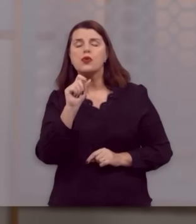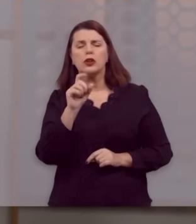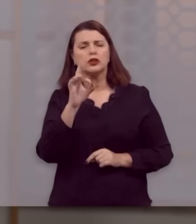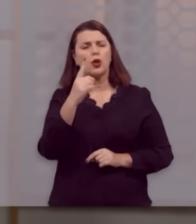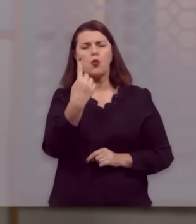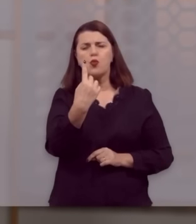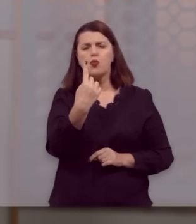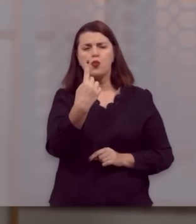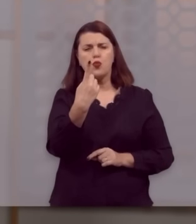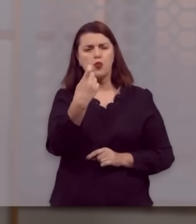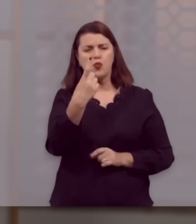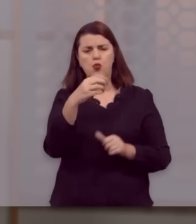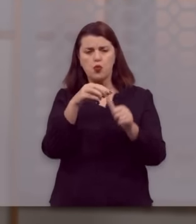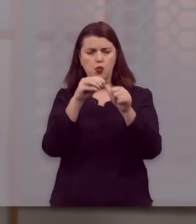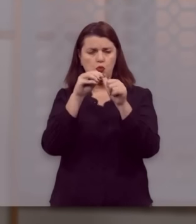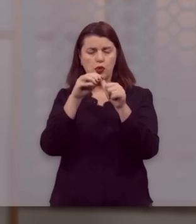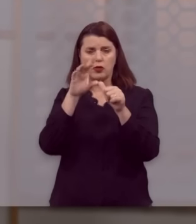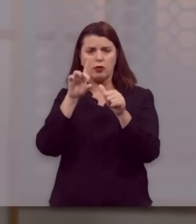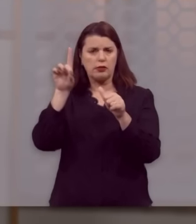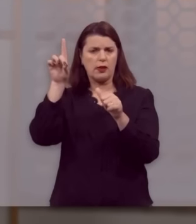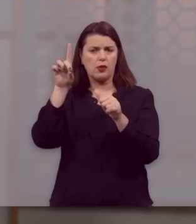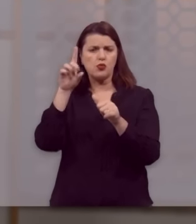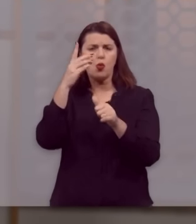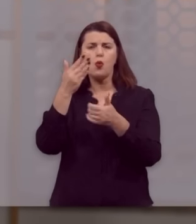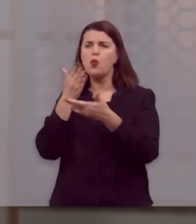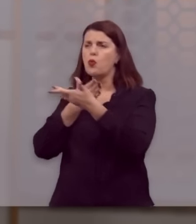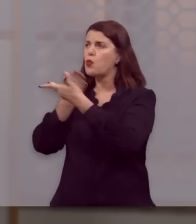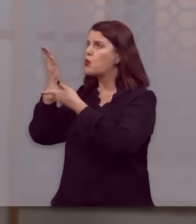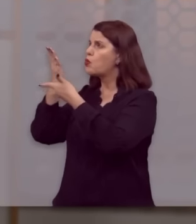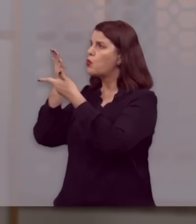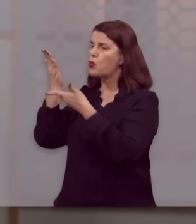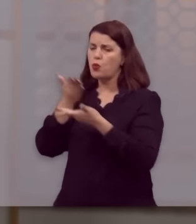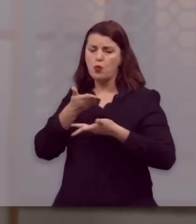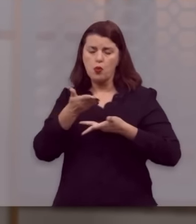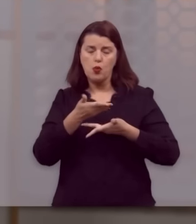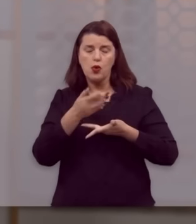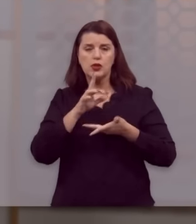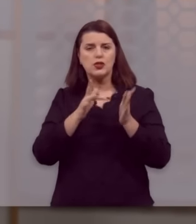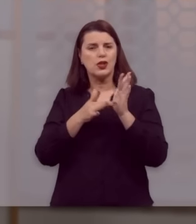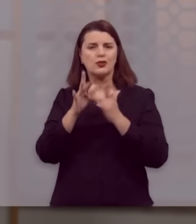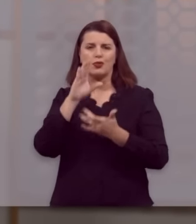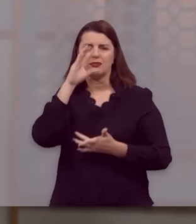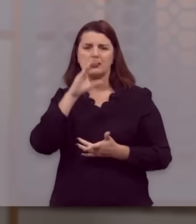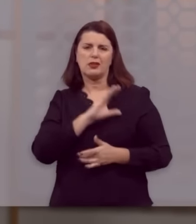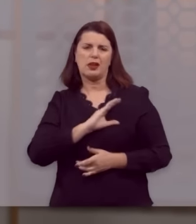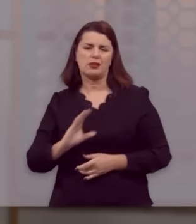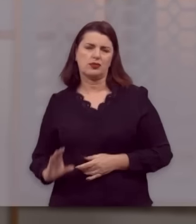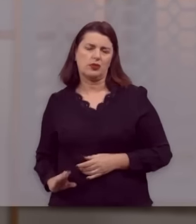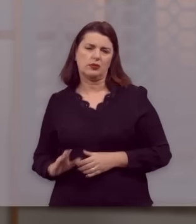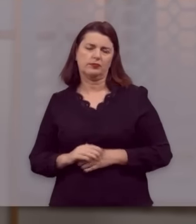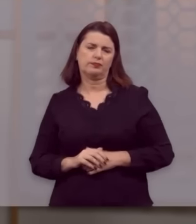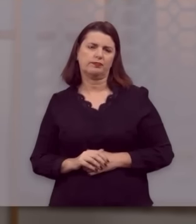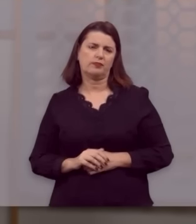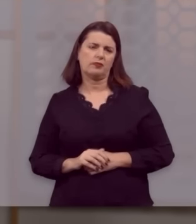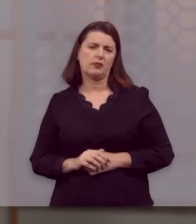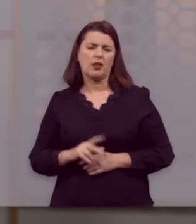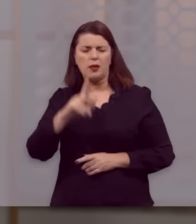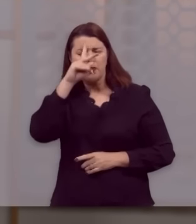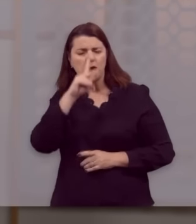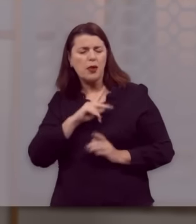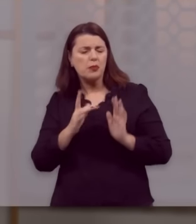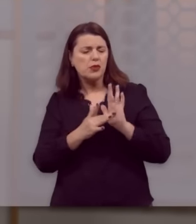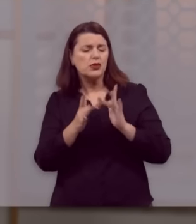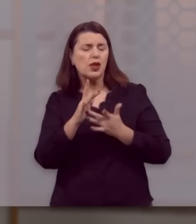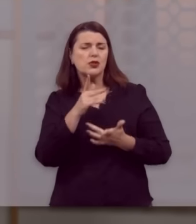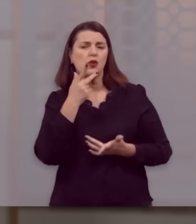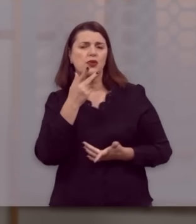só Deus, e um só mediador entre Deus e os homens, Jesus Cristo homem. O próprio Jesus afirmou lá